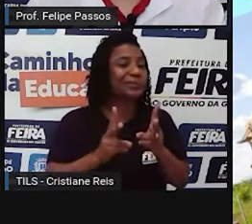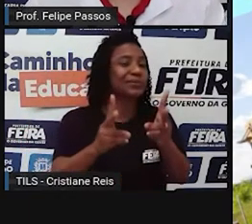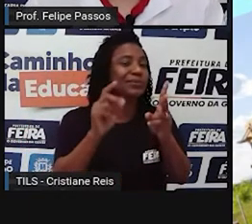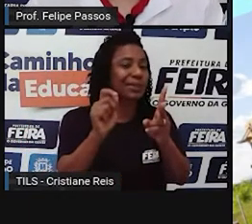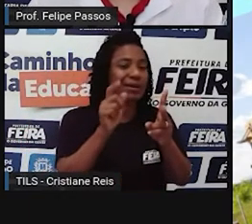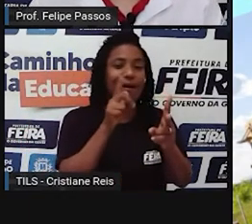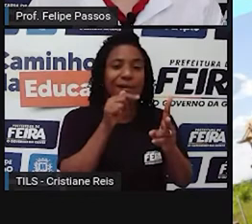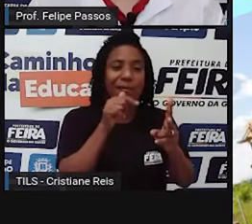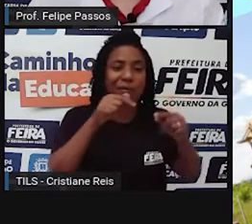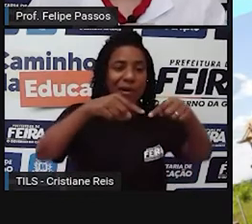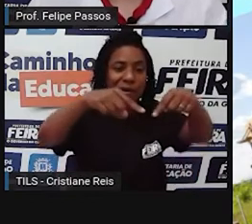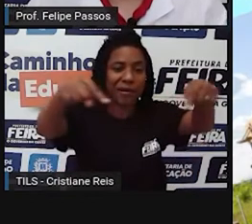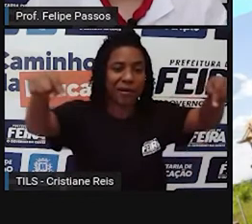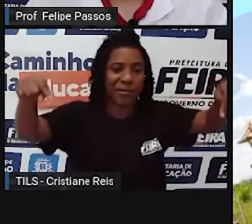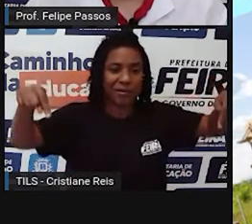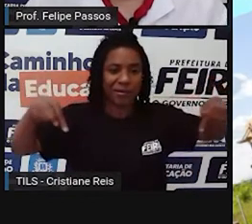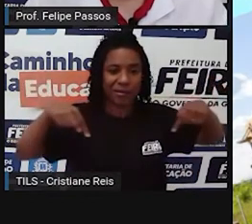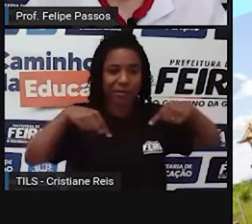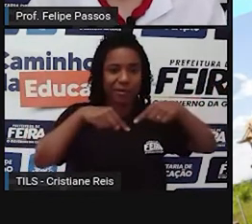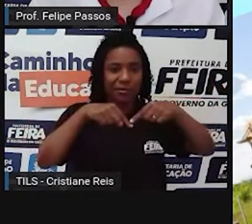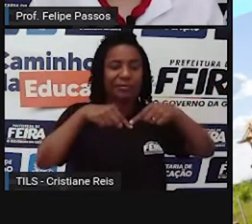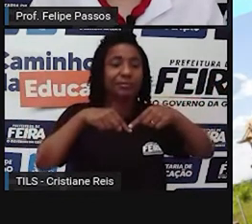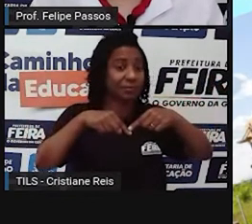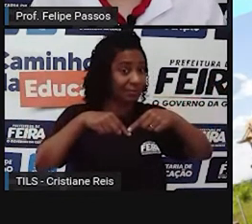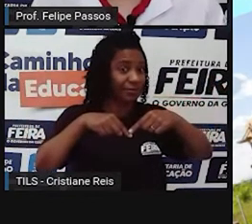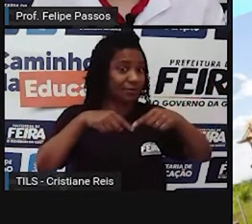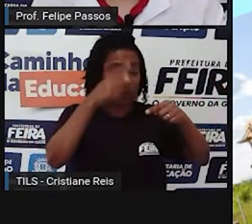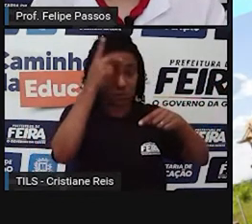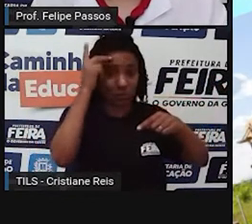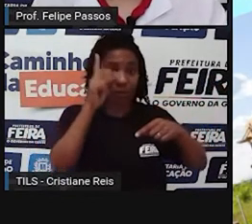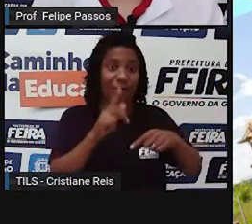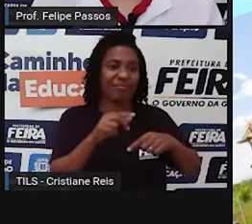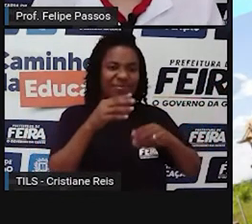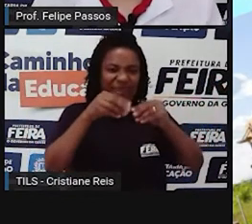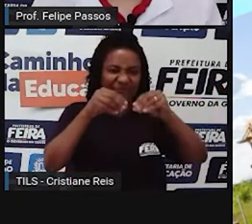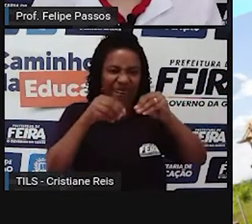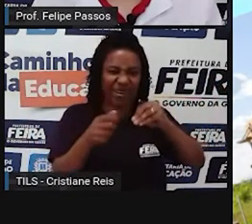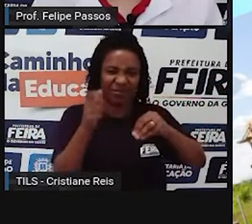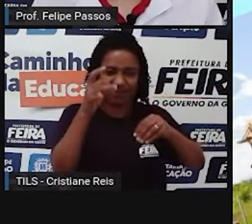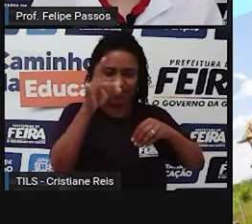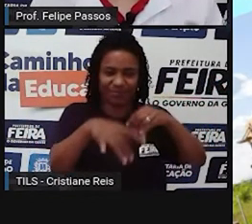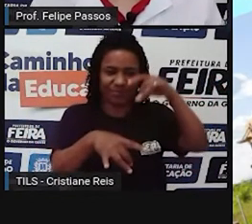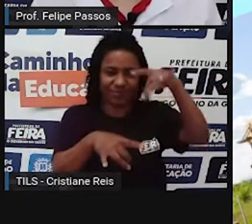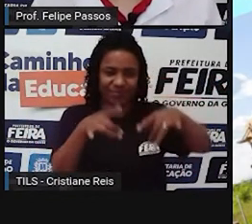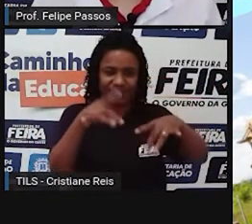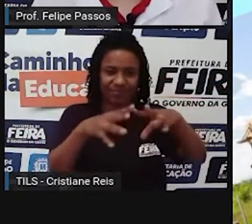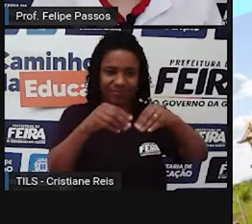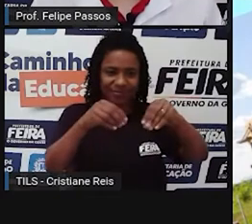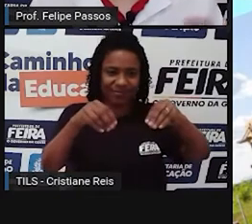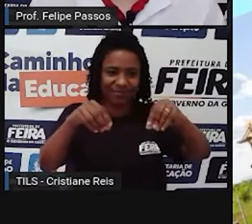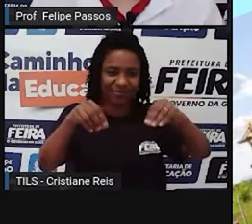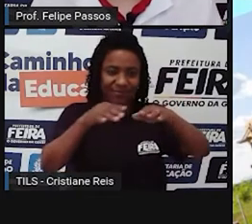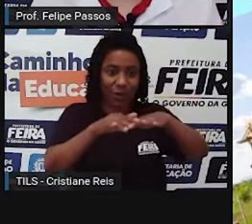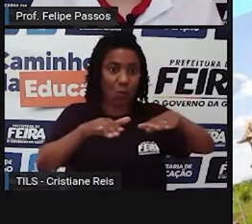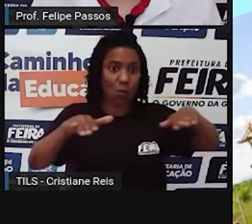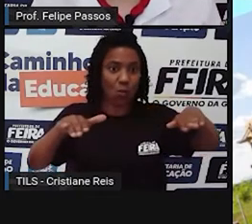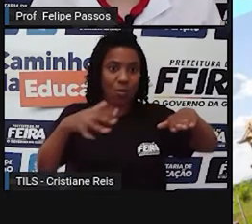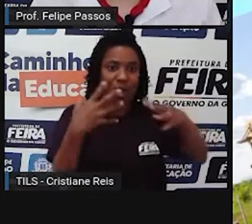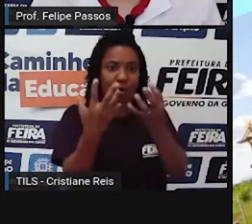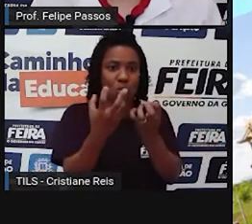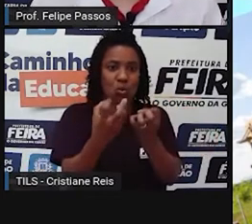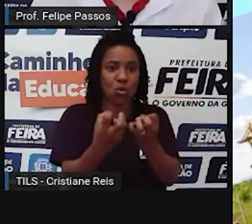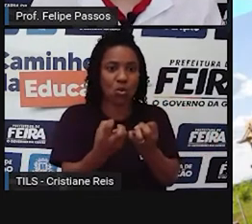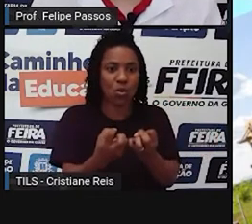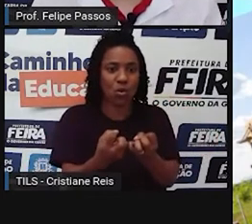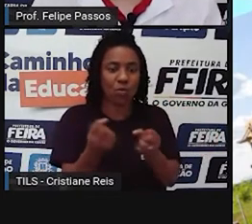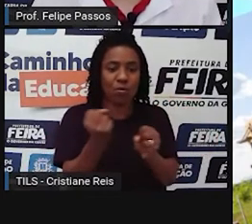Você tinha uma lagoa e aí você aterra aquela lagoa para construir um residencial, um bairro novo, de